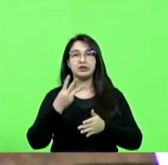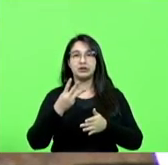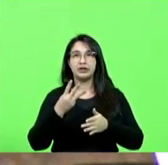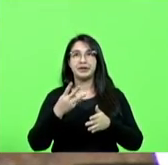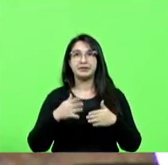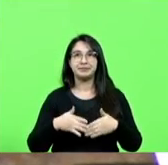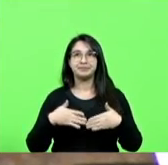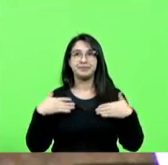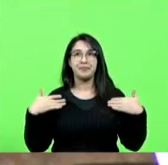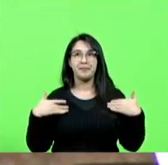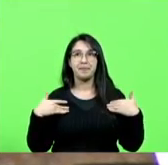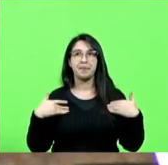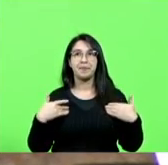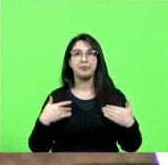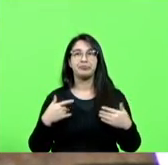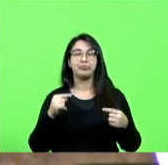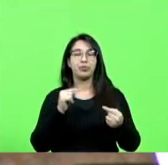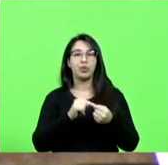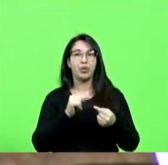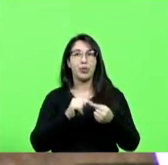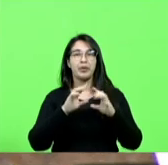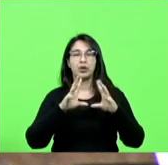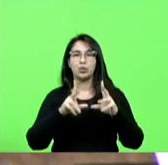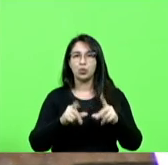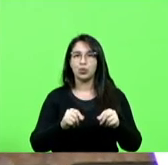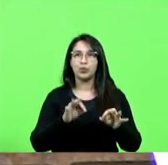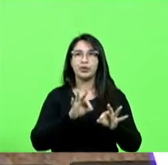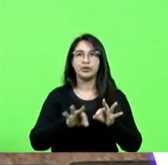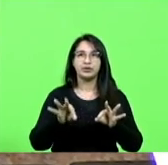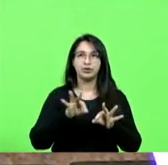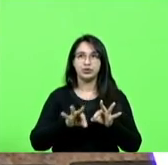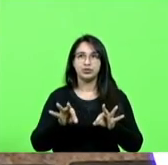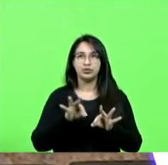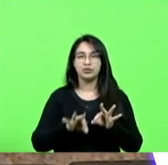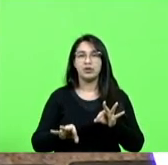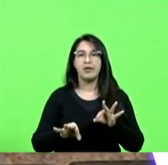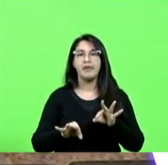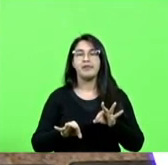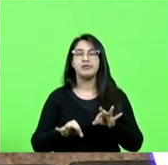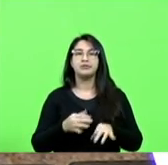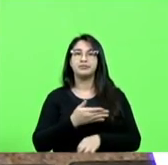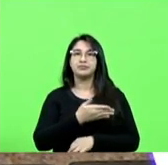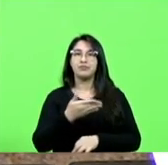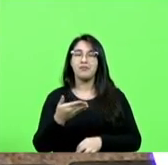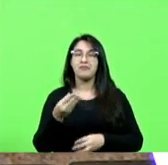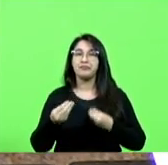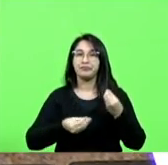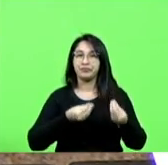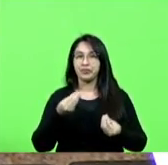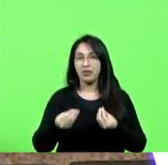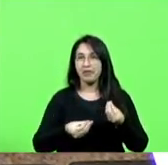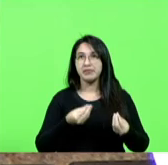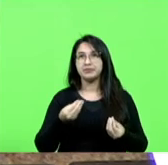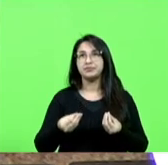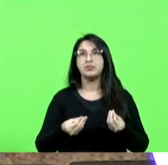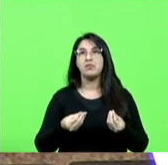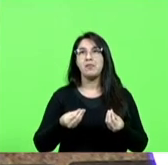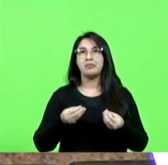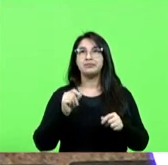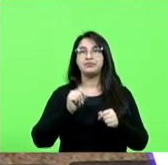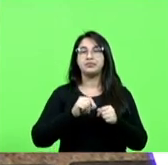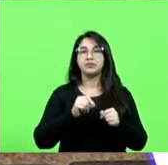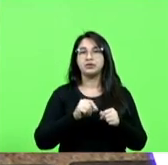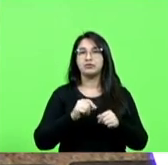simbolizar todas as instituições, entidades que fizeram o grande